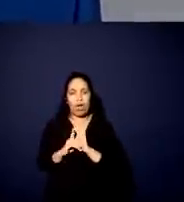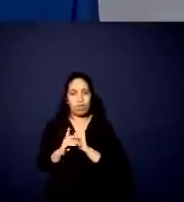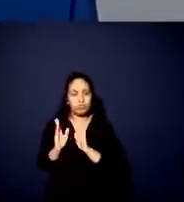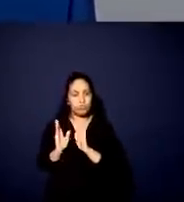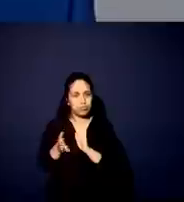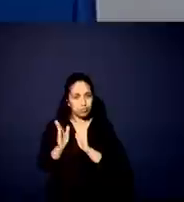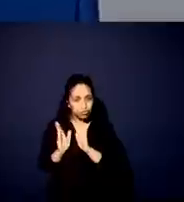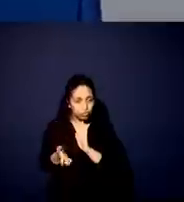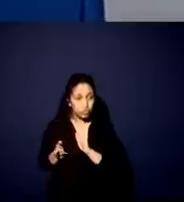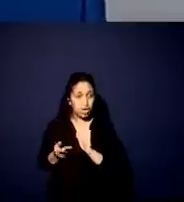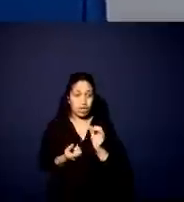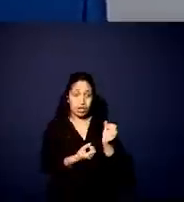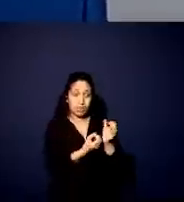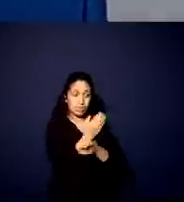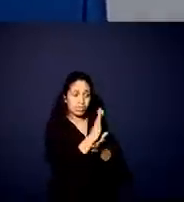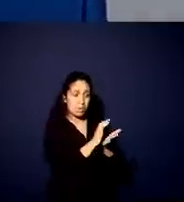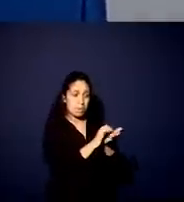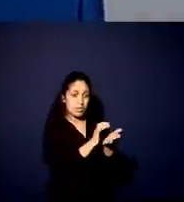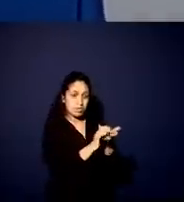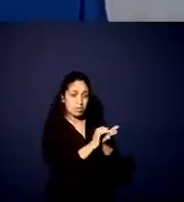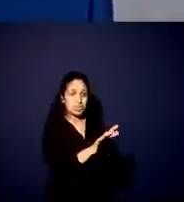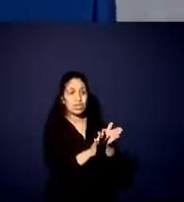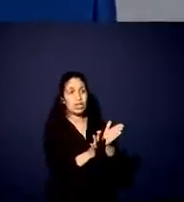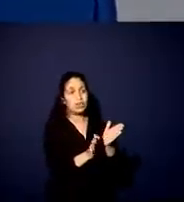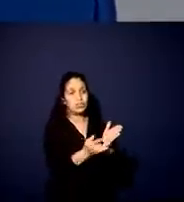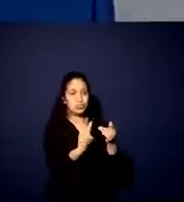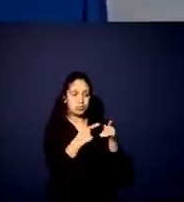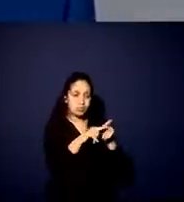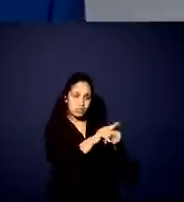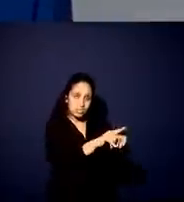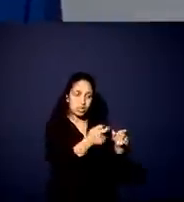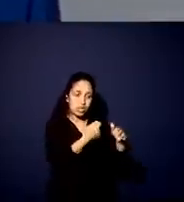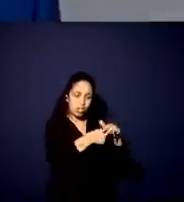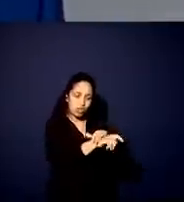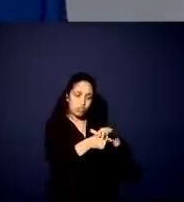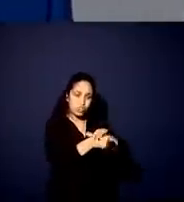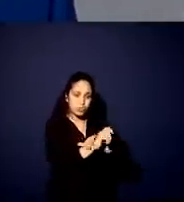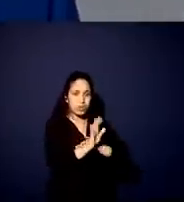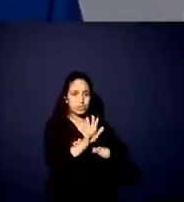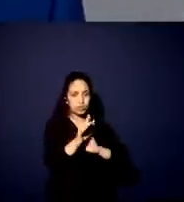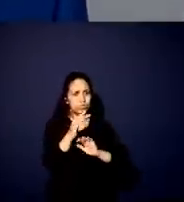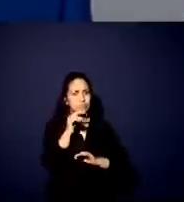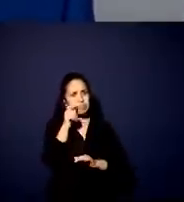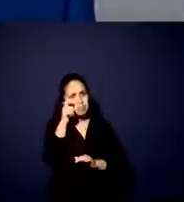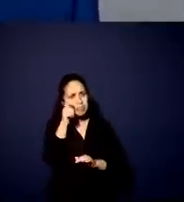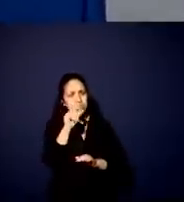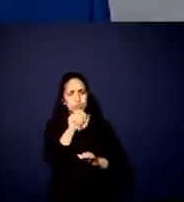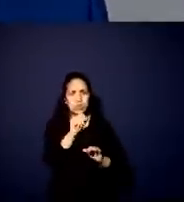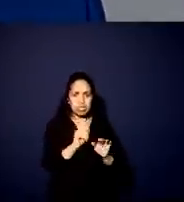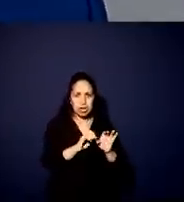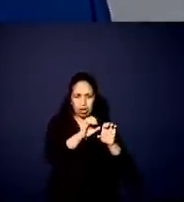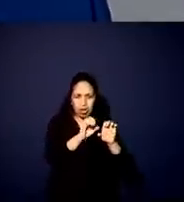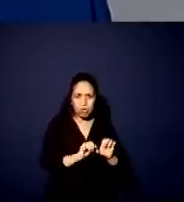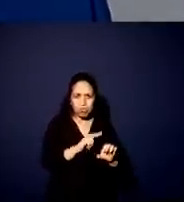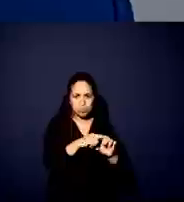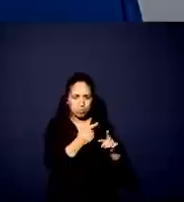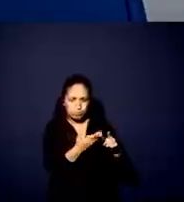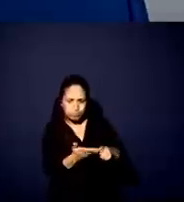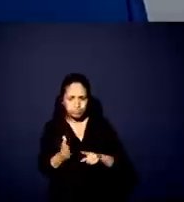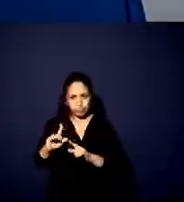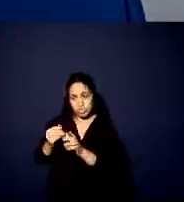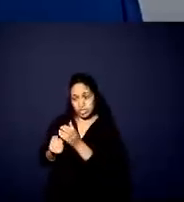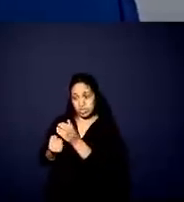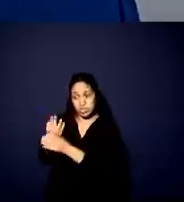criamos uma secretaria de parceria e investimentos, e é interessante que a estrutura, ela sempre, ela direciona a política. Então, quando você cria um